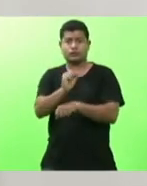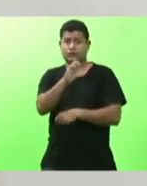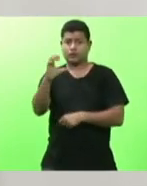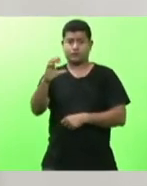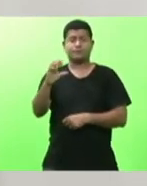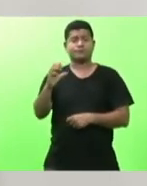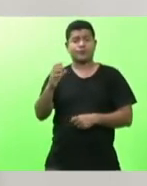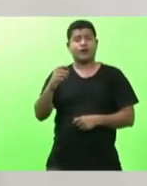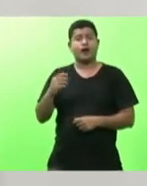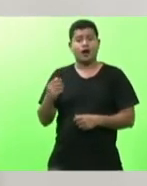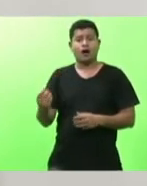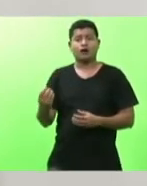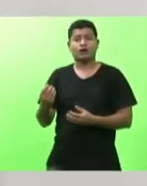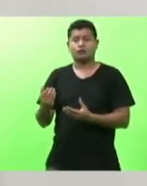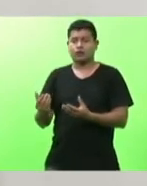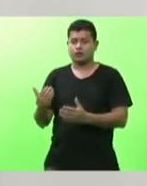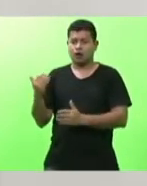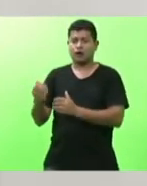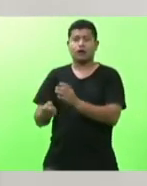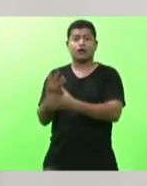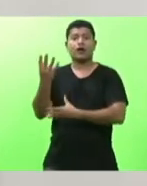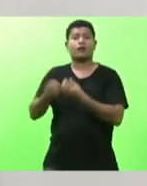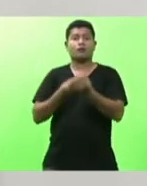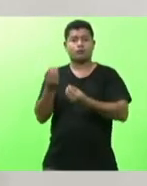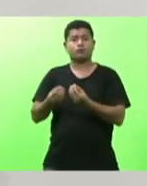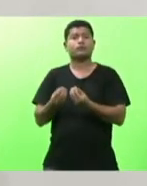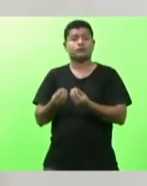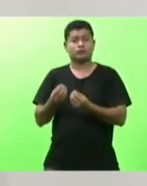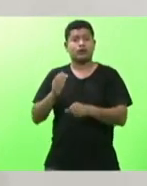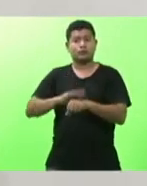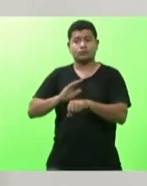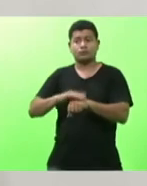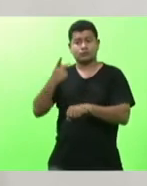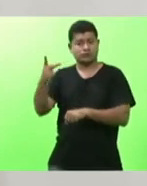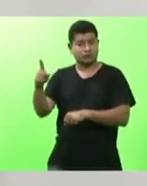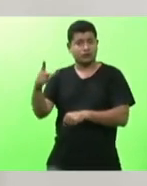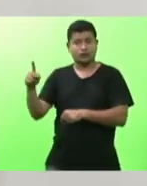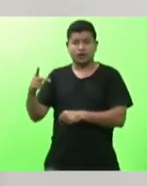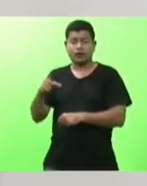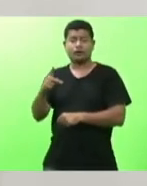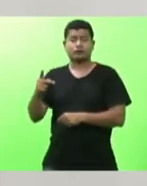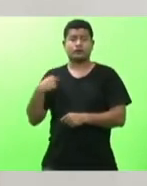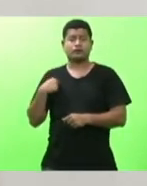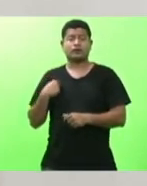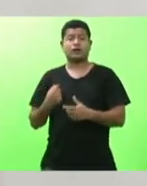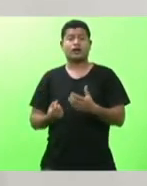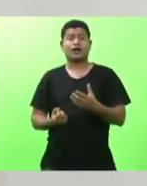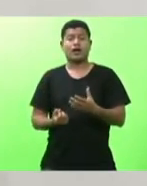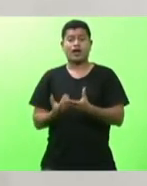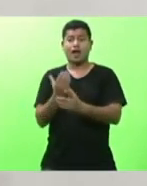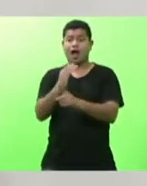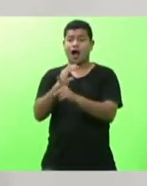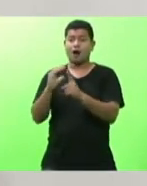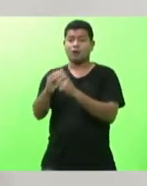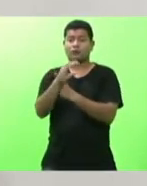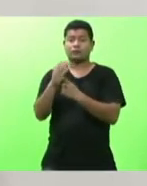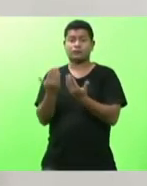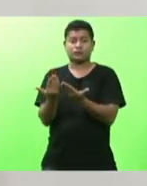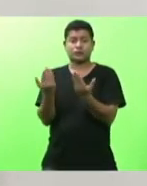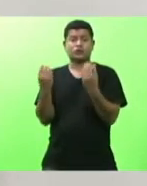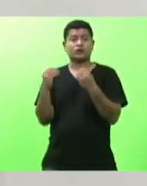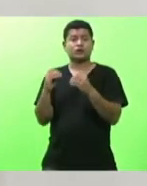desta história e que a comunidade que fundou tudo isso precisa ter um olhar